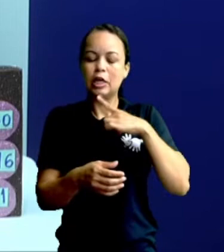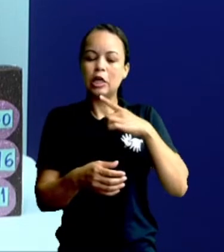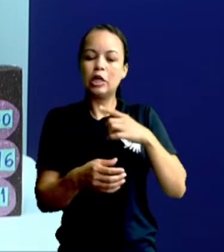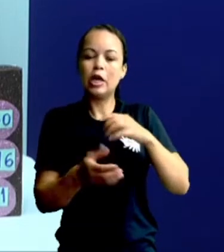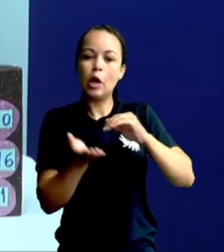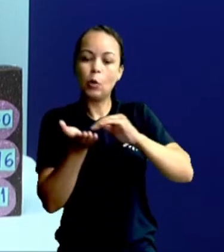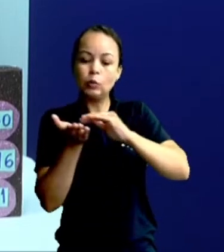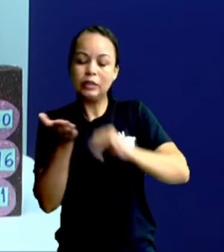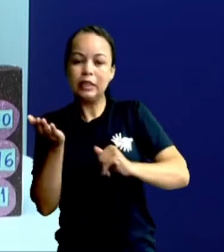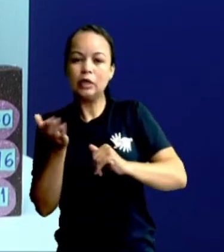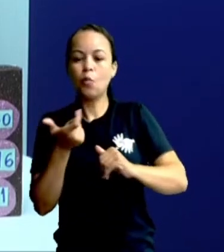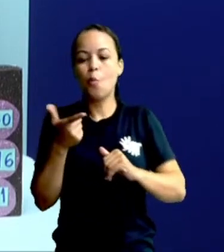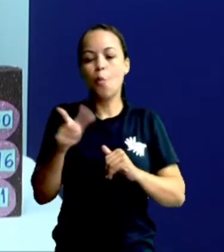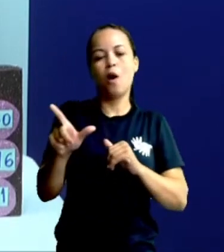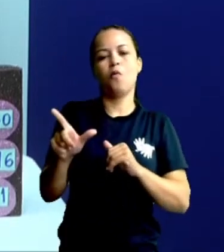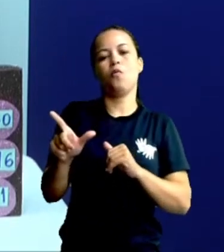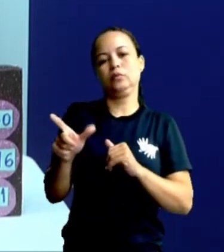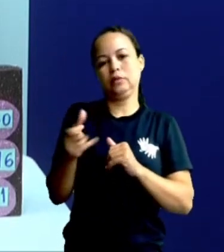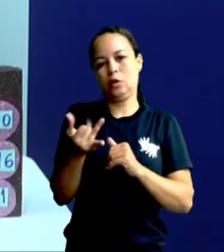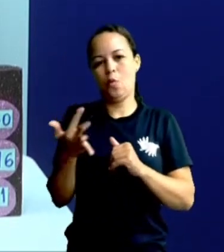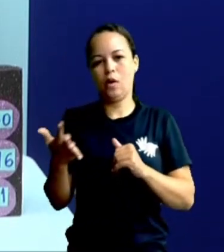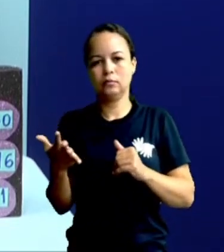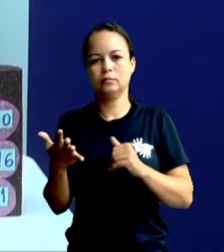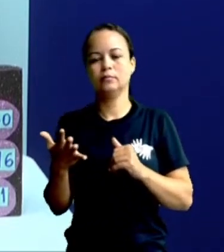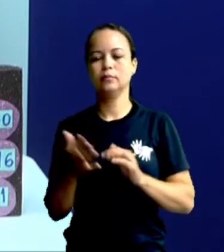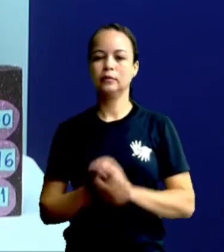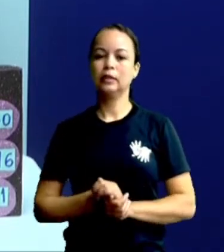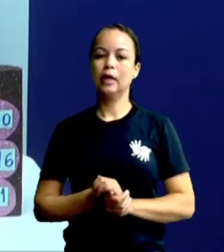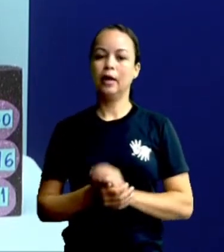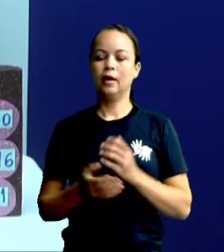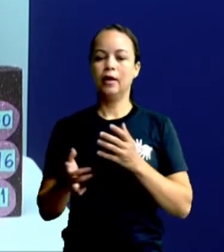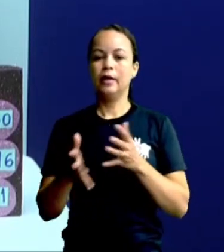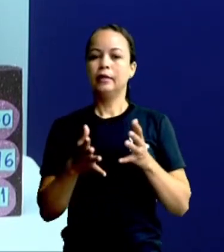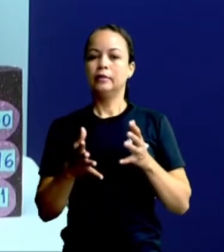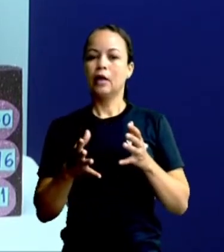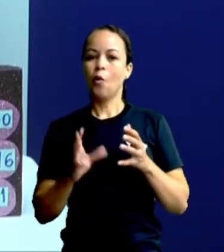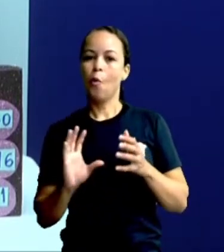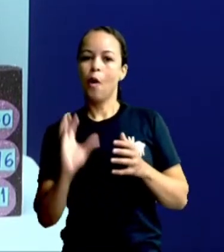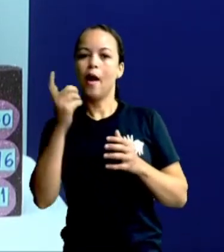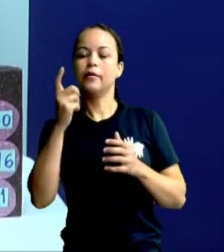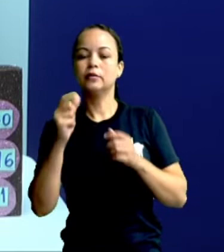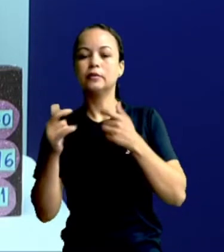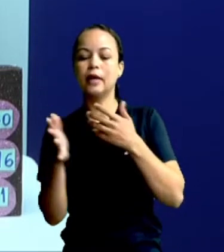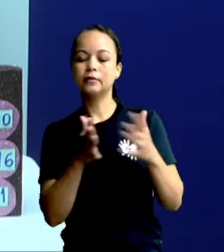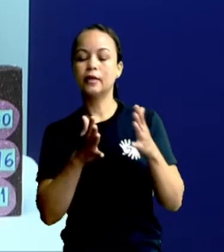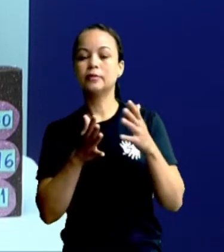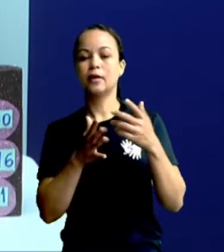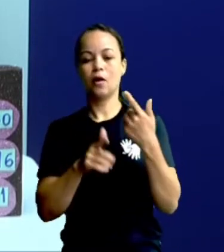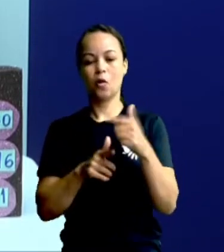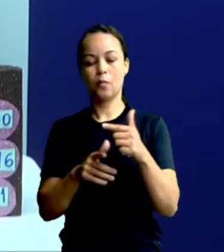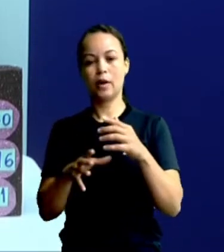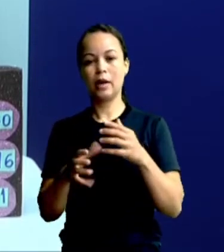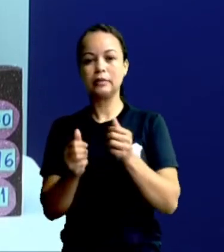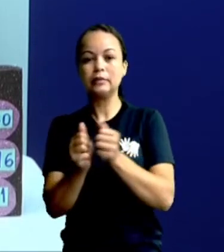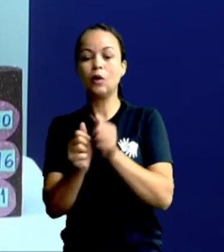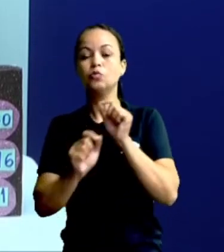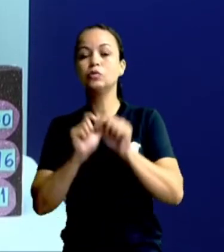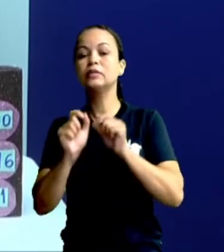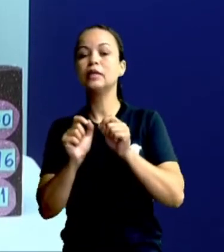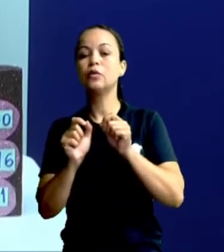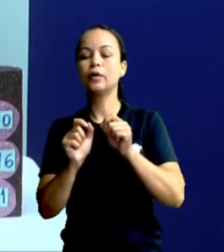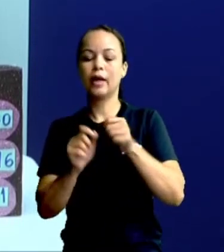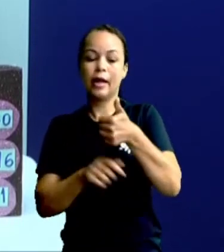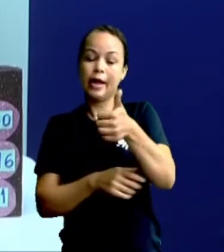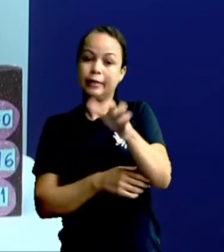uma outra quantidade. Então, o resultado da nossa operação seria como? 10,